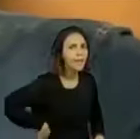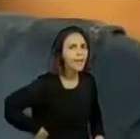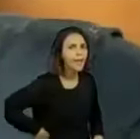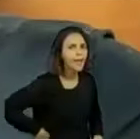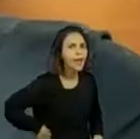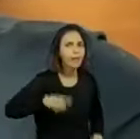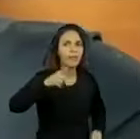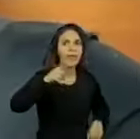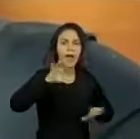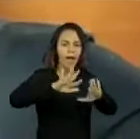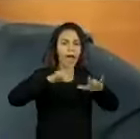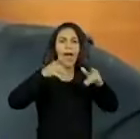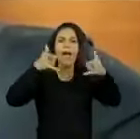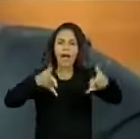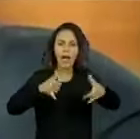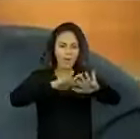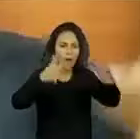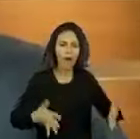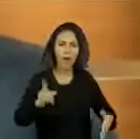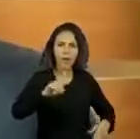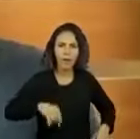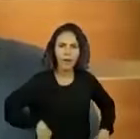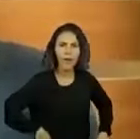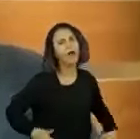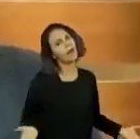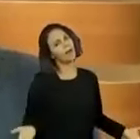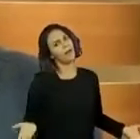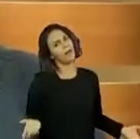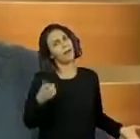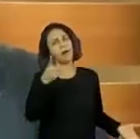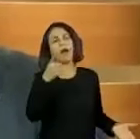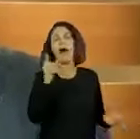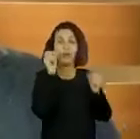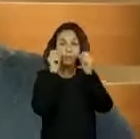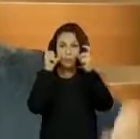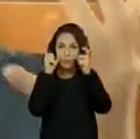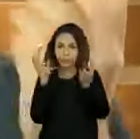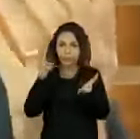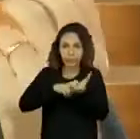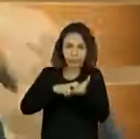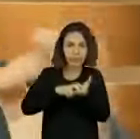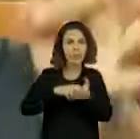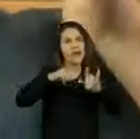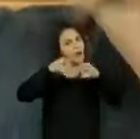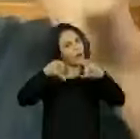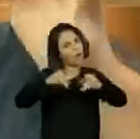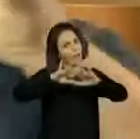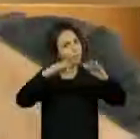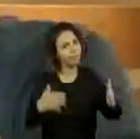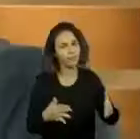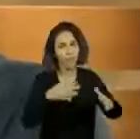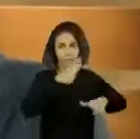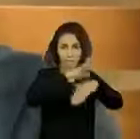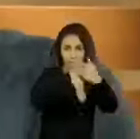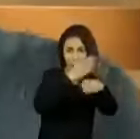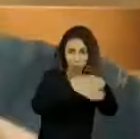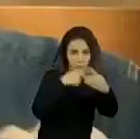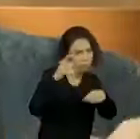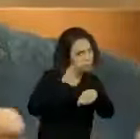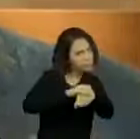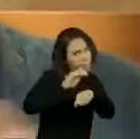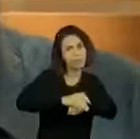anda arrumando a cama. Felipe, sacanagem, né? Acordou, limpou a cama. Afinal, atenção, bagunçou,